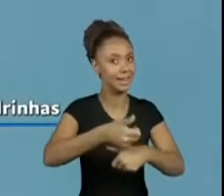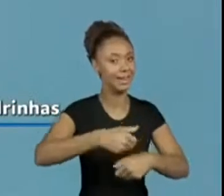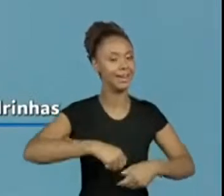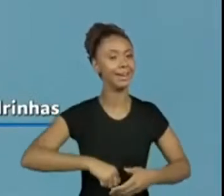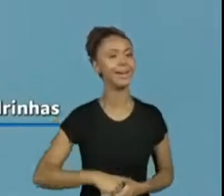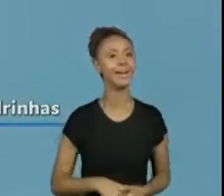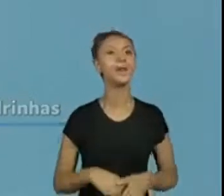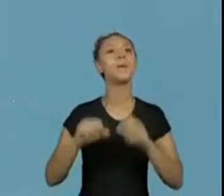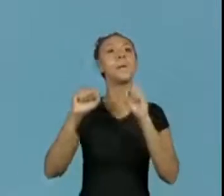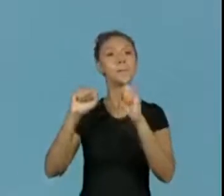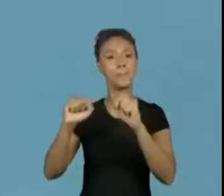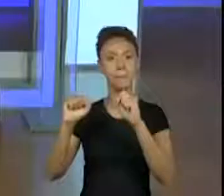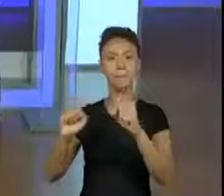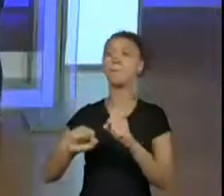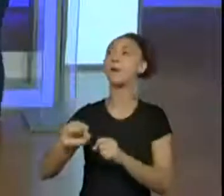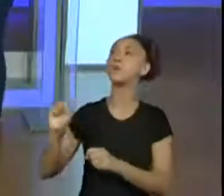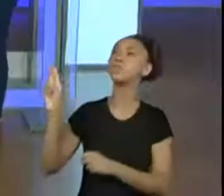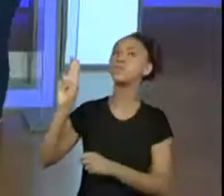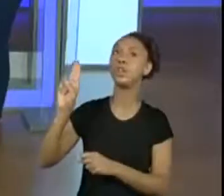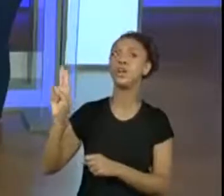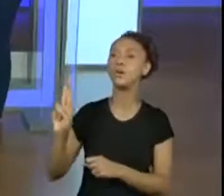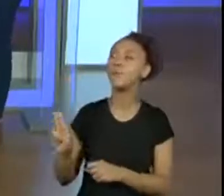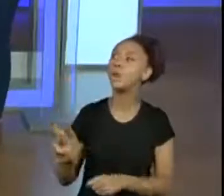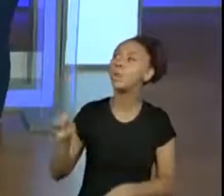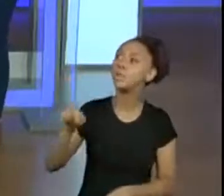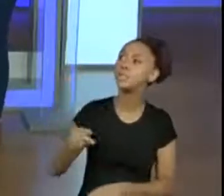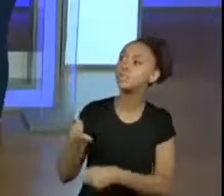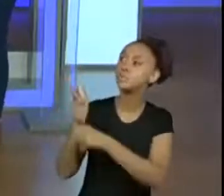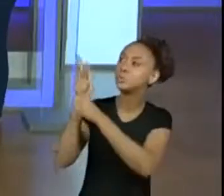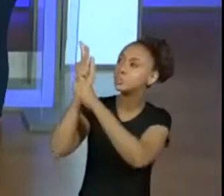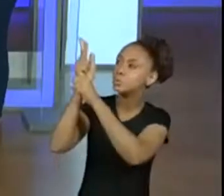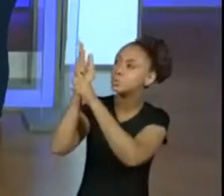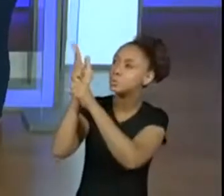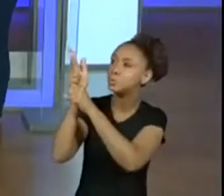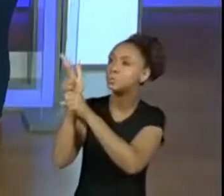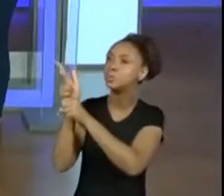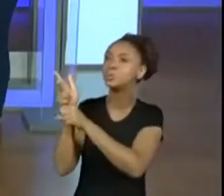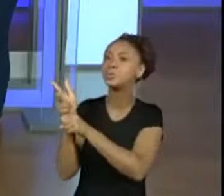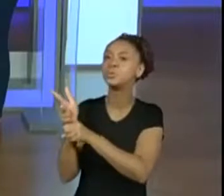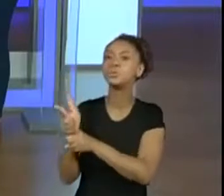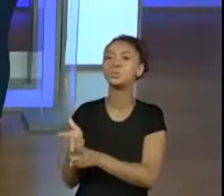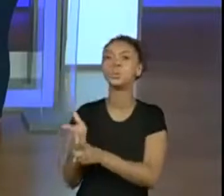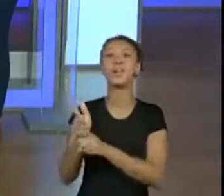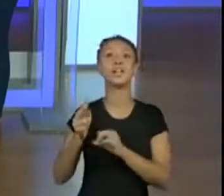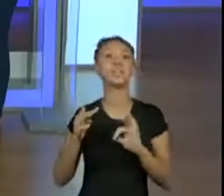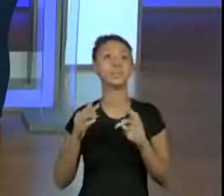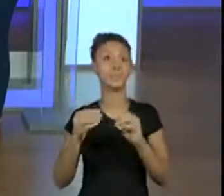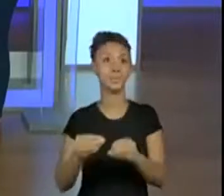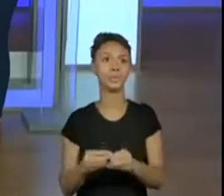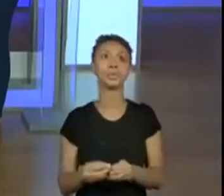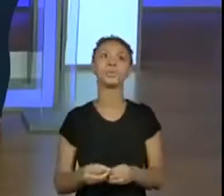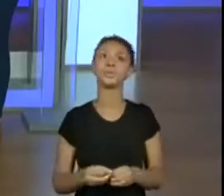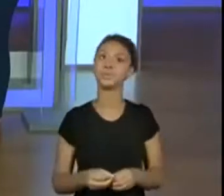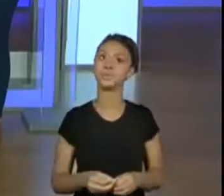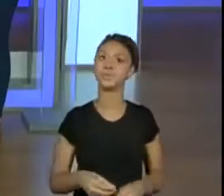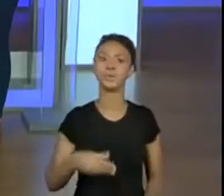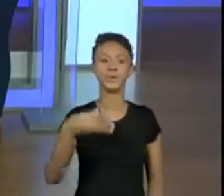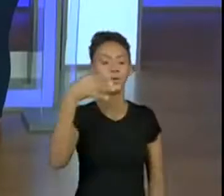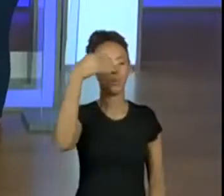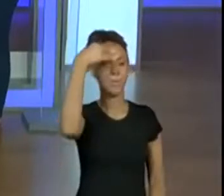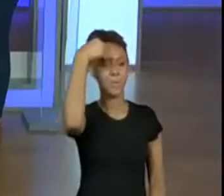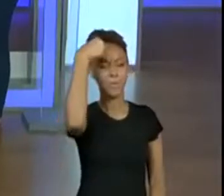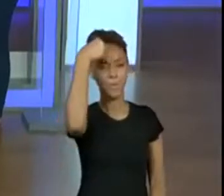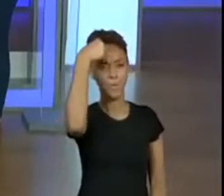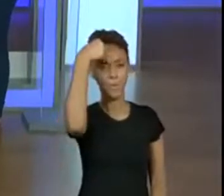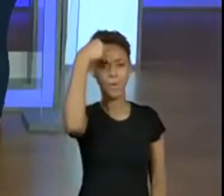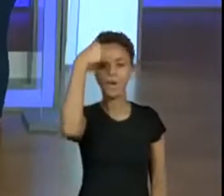transitar na lista minha, por favor. Toda a lista. A gente deu já a dica, o oráculo foi super simpático. Adoro.